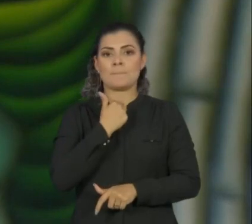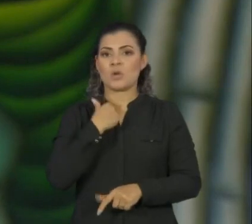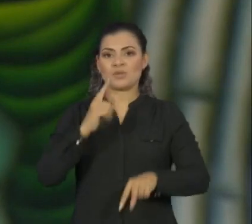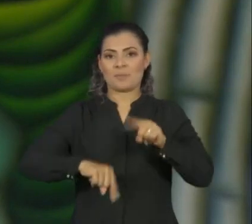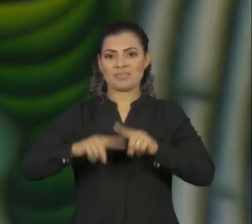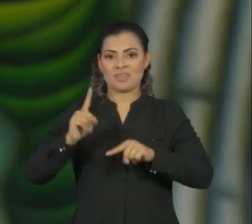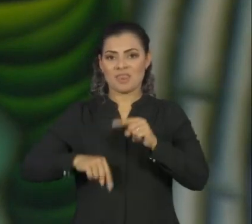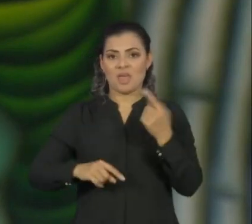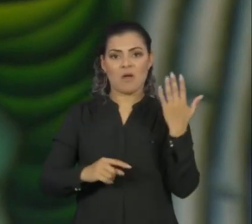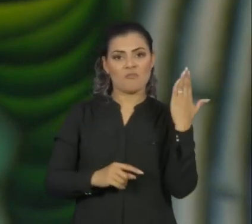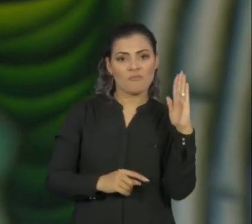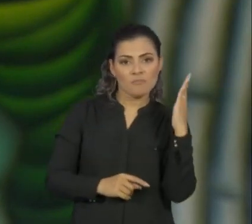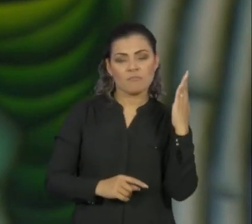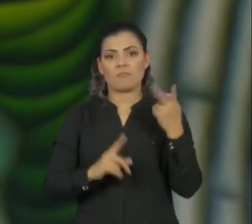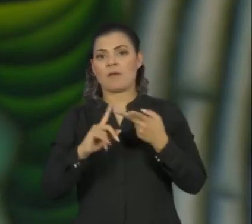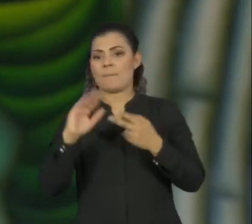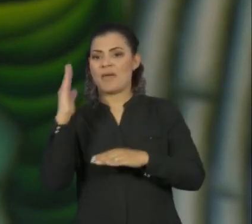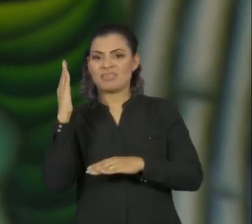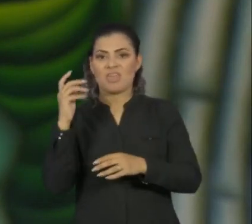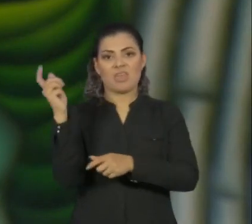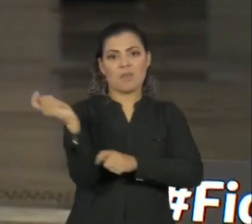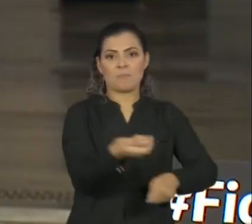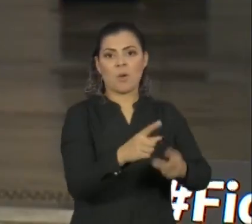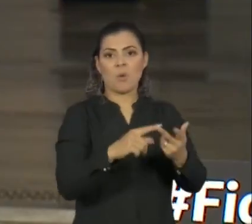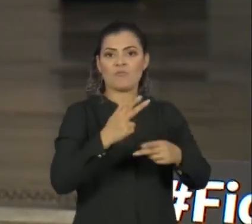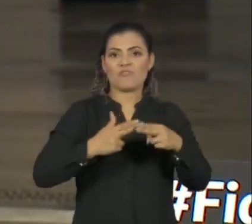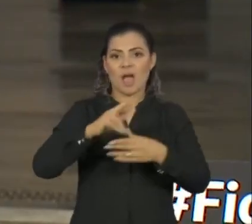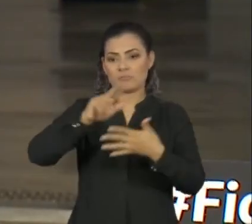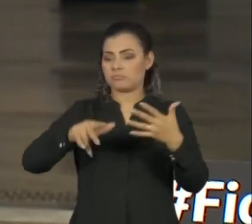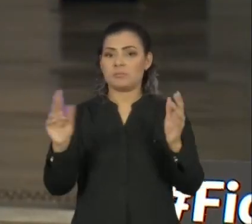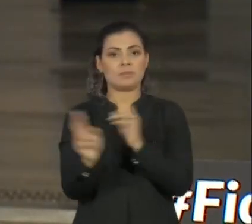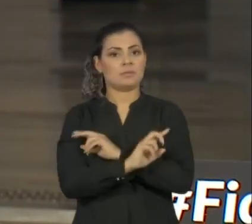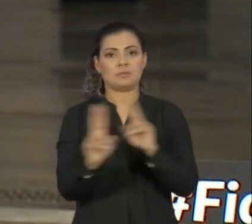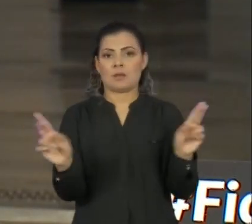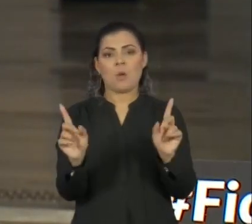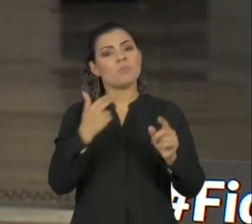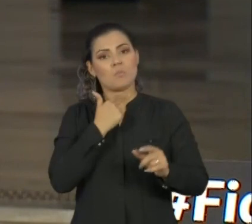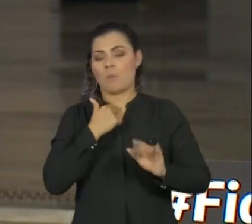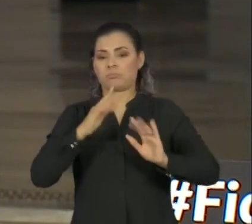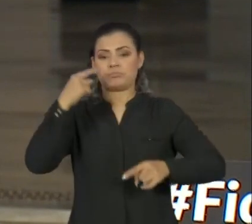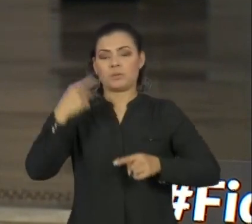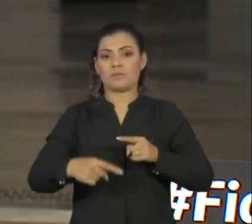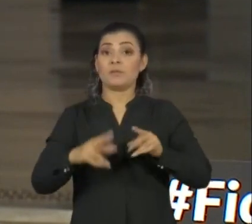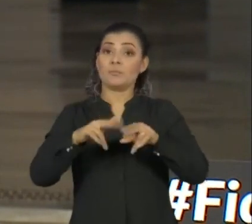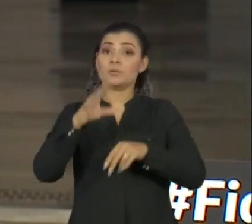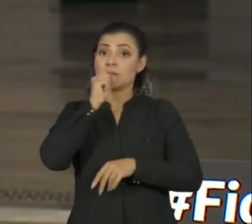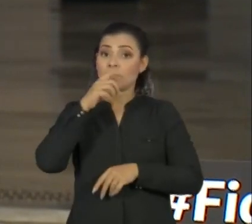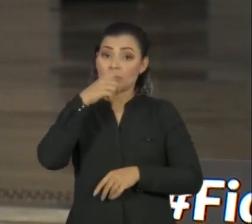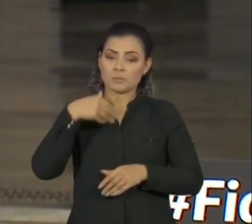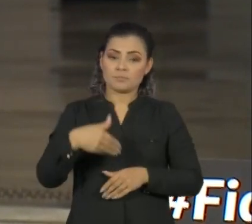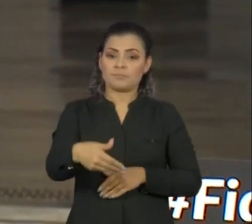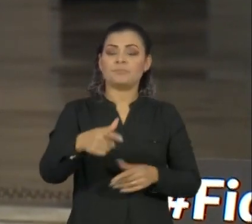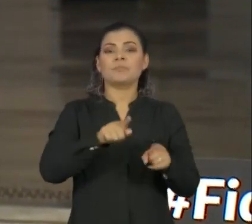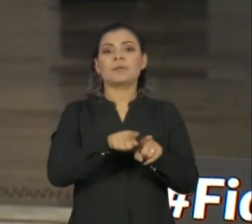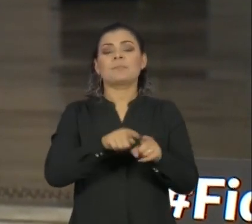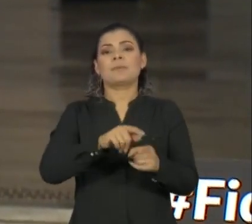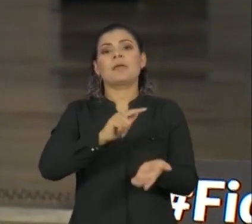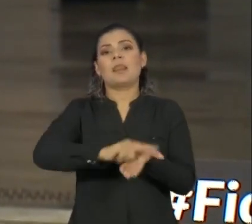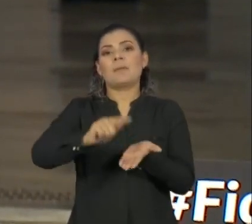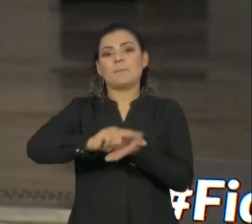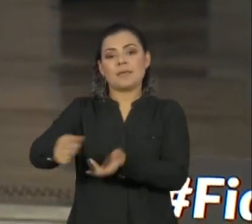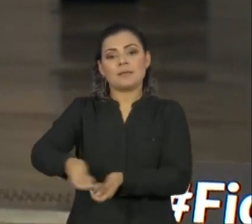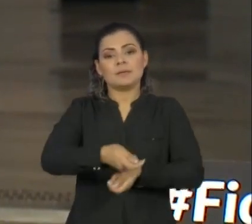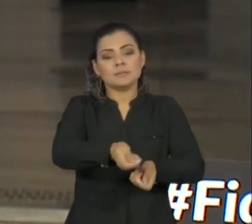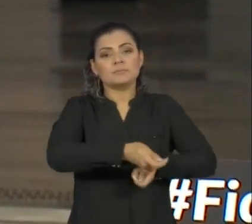objetos que podem ser usados como armas. Tomamos algumas providências com relação a final de semana, com uma limpeza da área